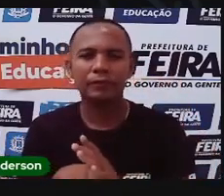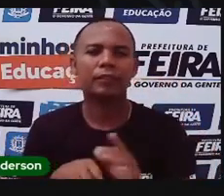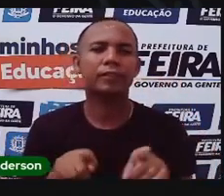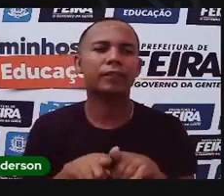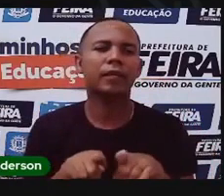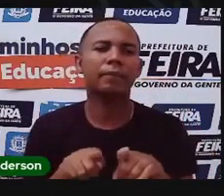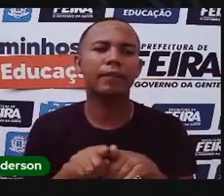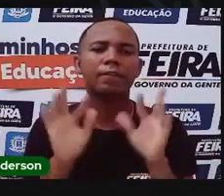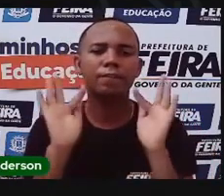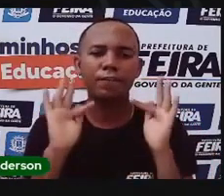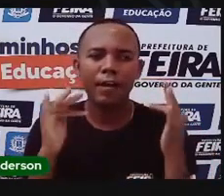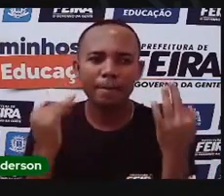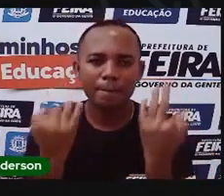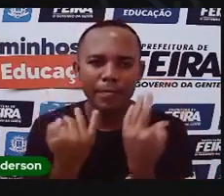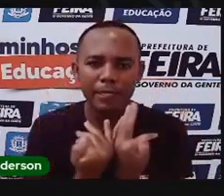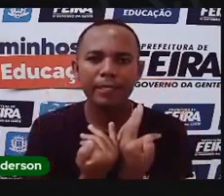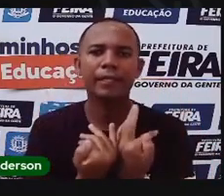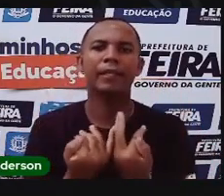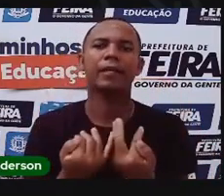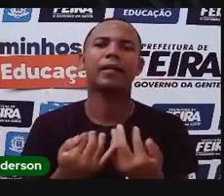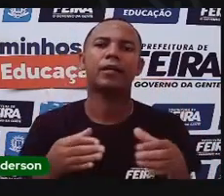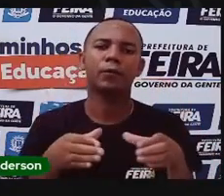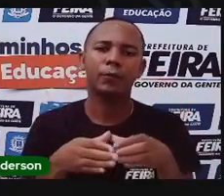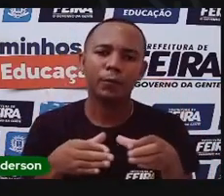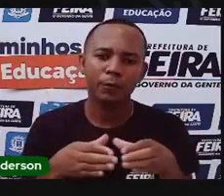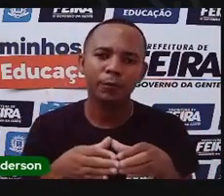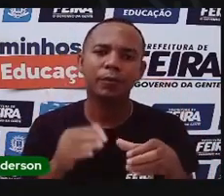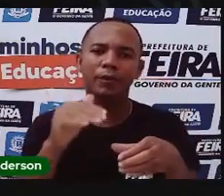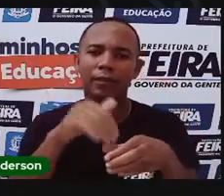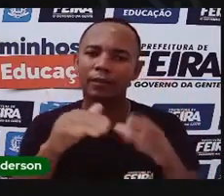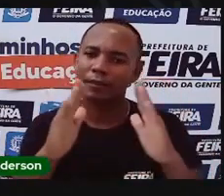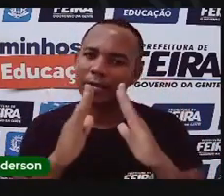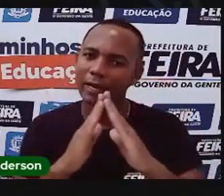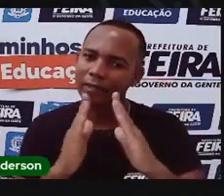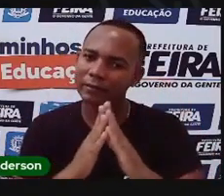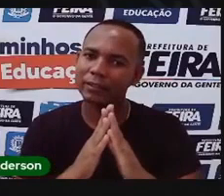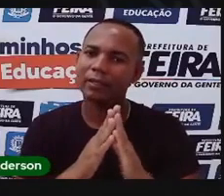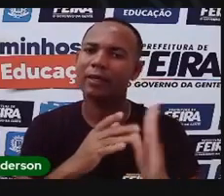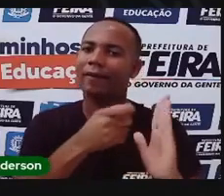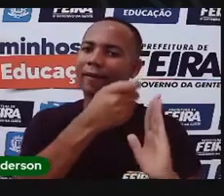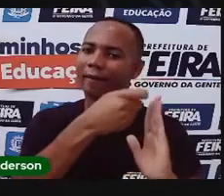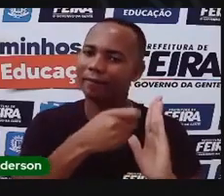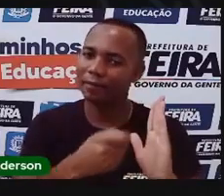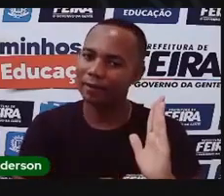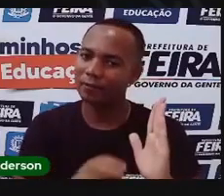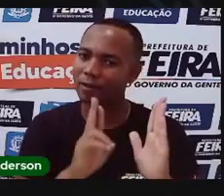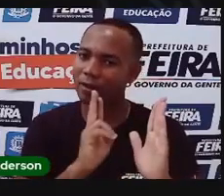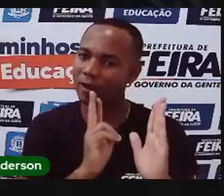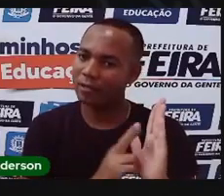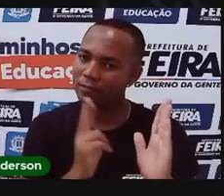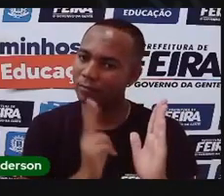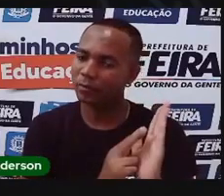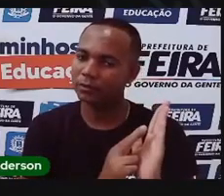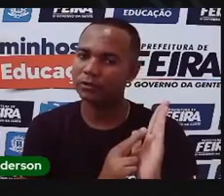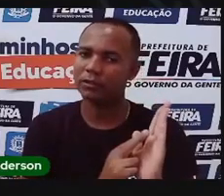seus familiares, o adulto que toma conta de vocês e responda no seu caderno. Lembre-se, não é para